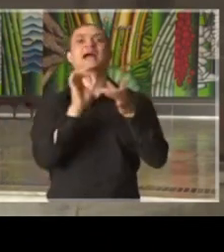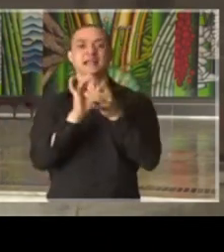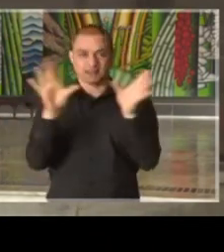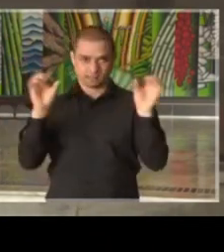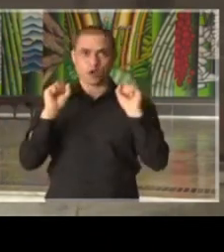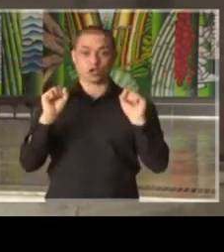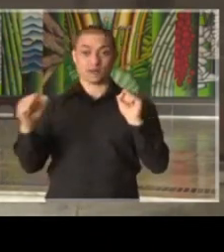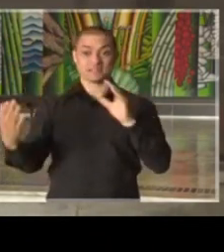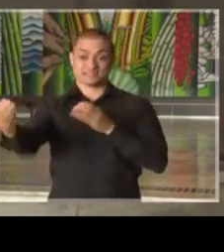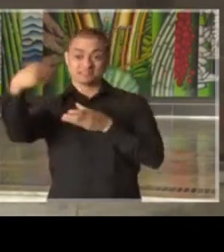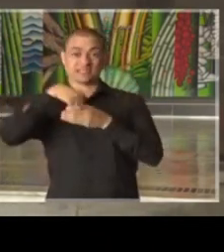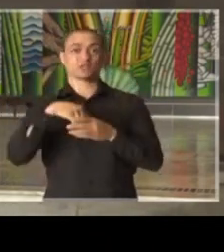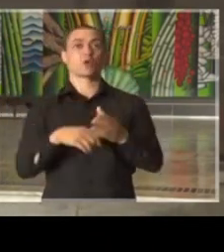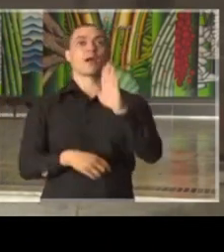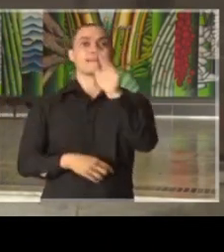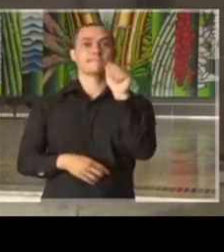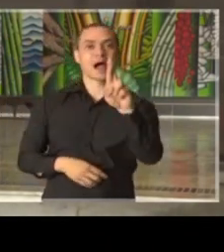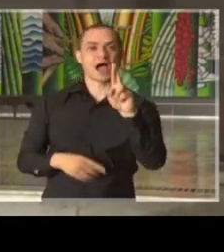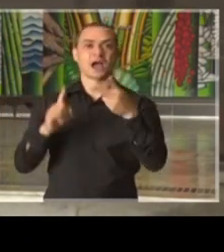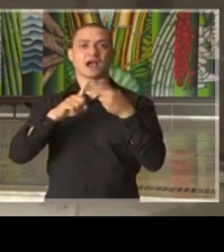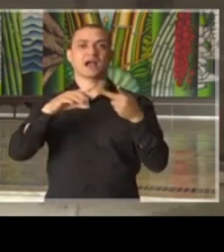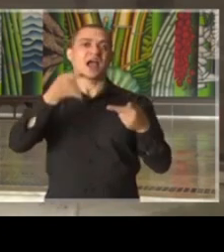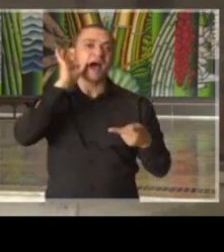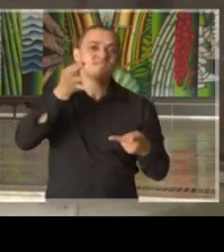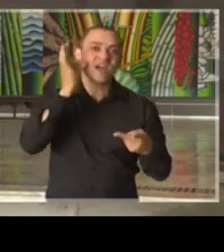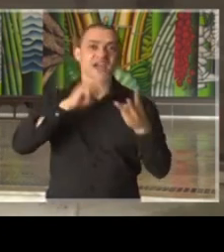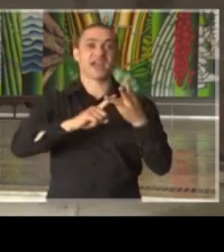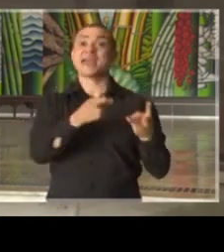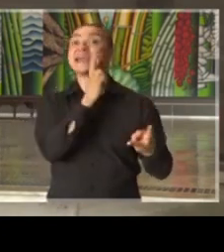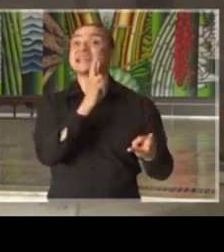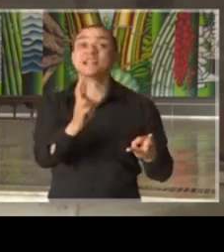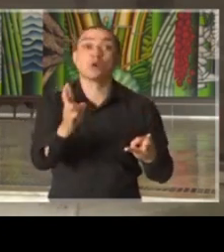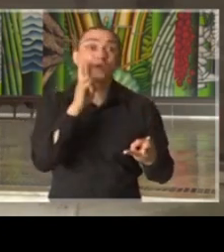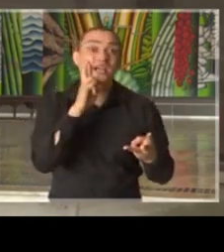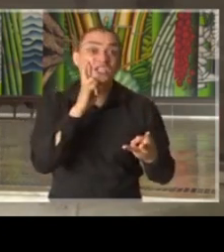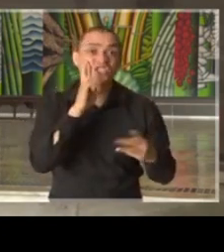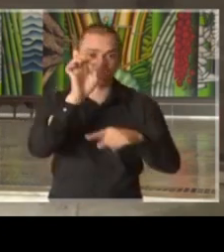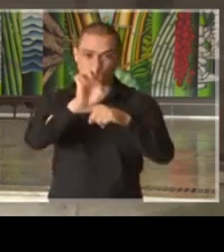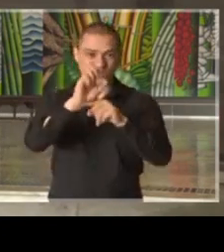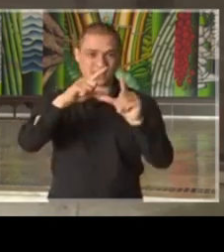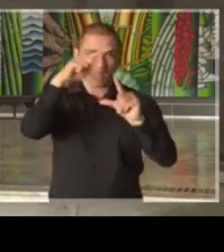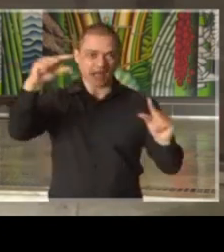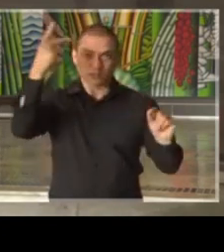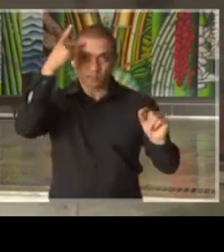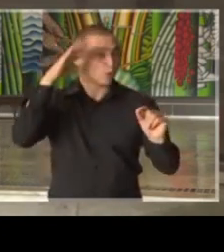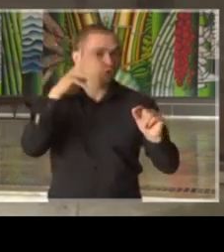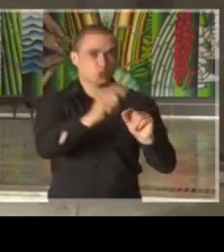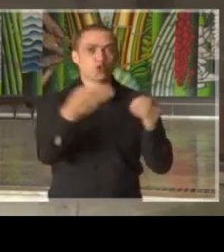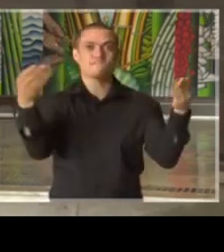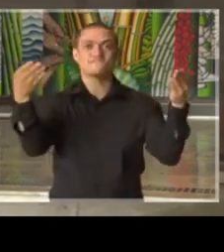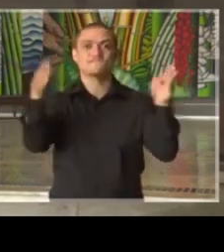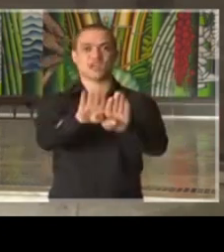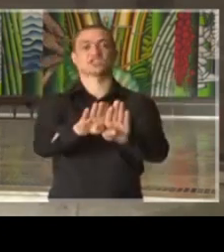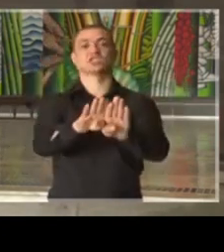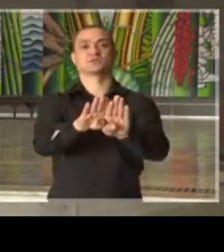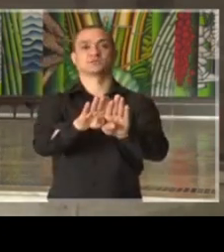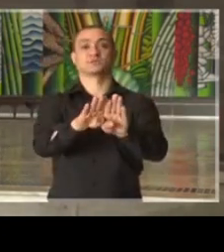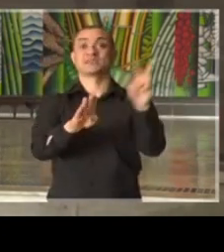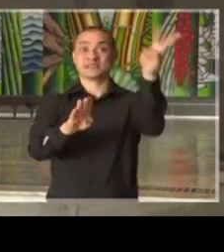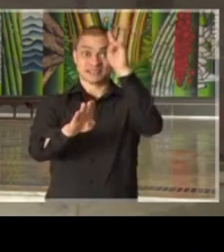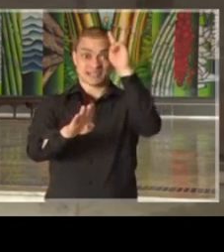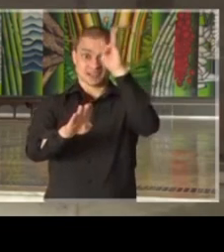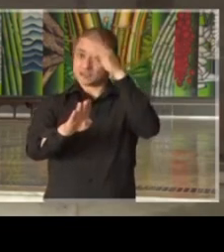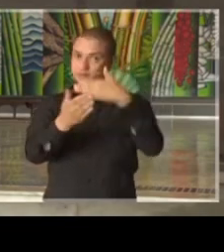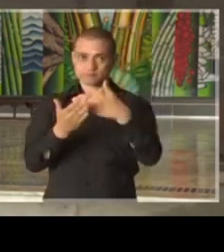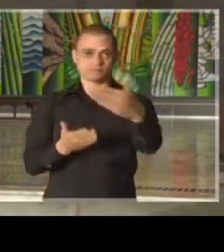também que bares, cafés e restaurantes em todo o Estado de São Paulo devem fechar as suas portas a